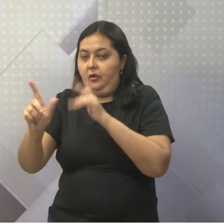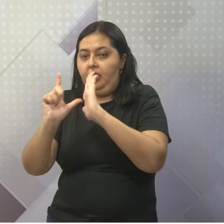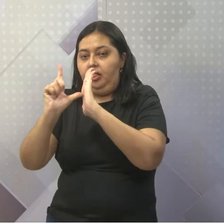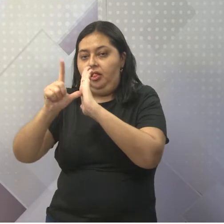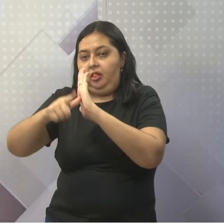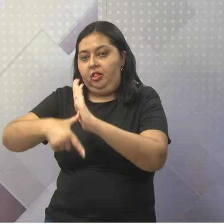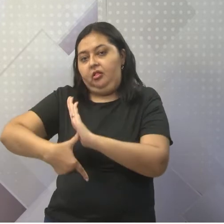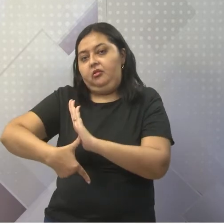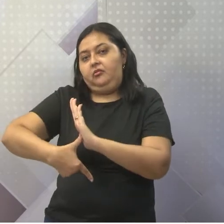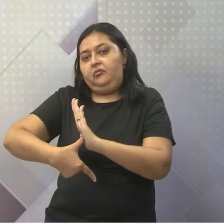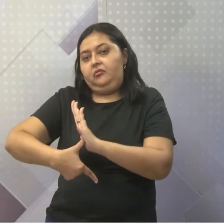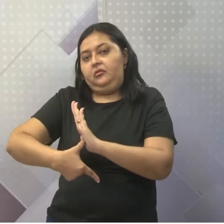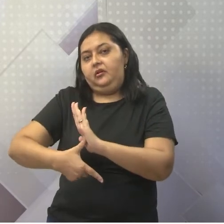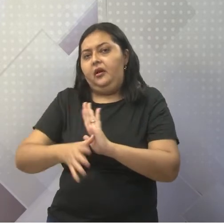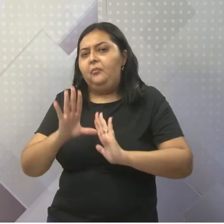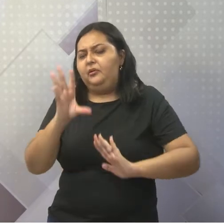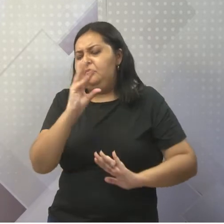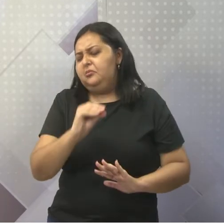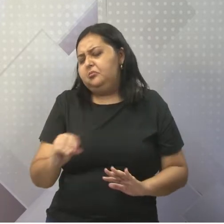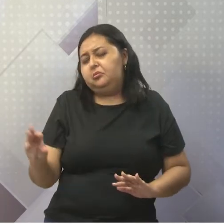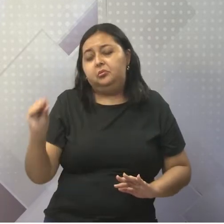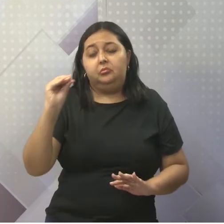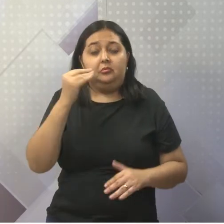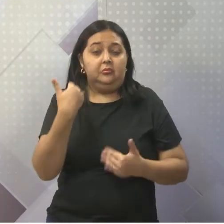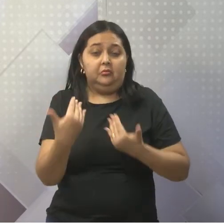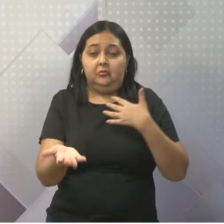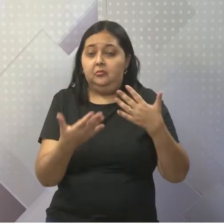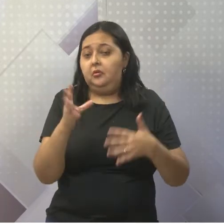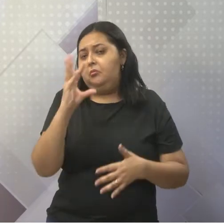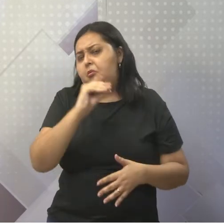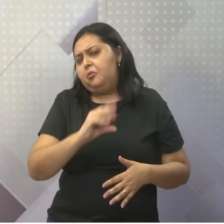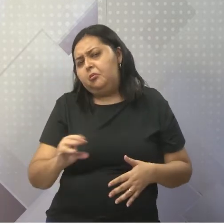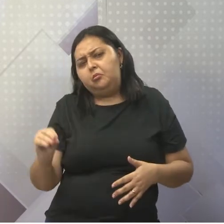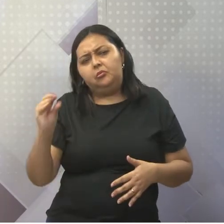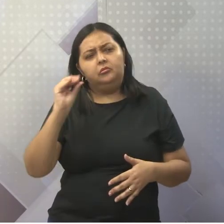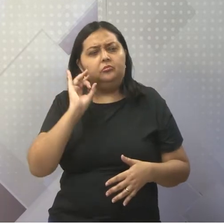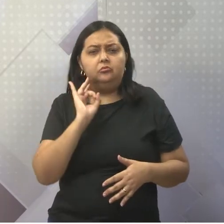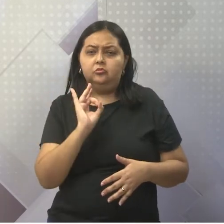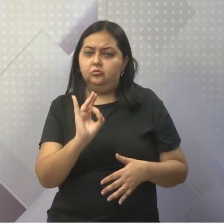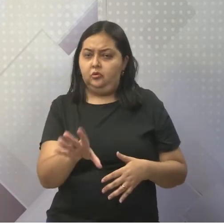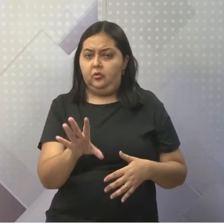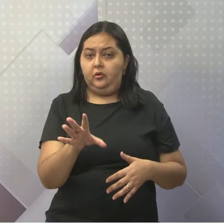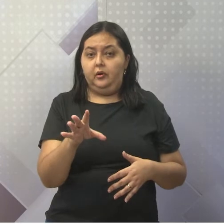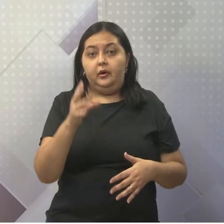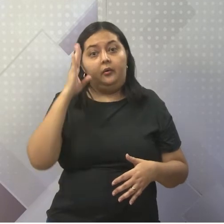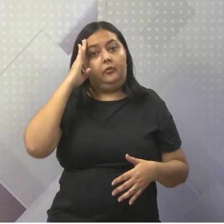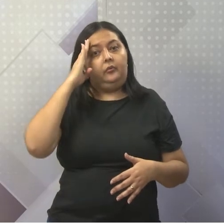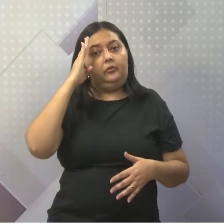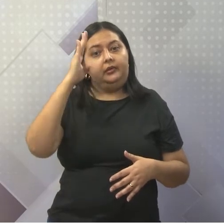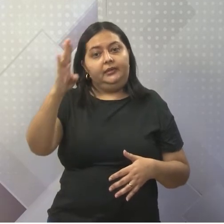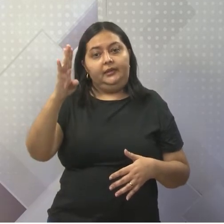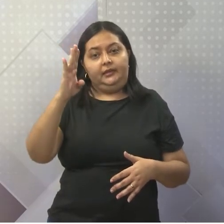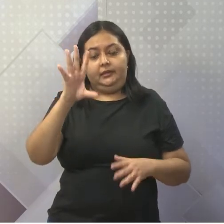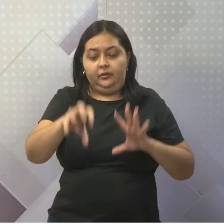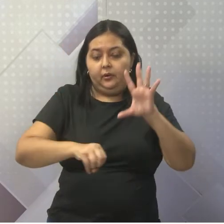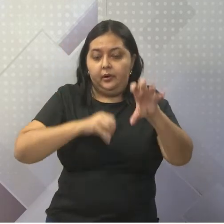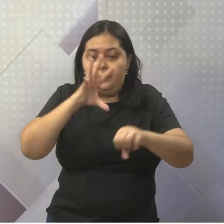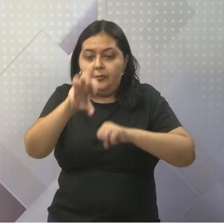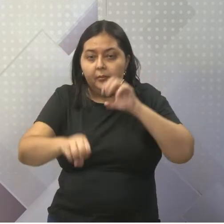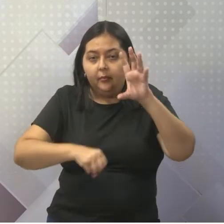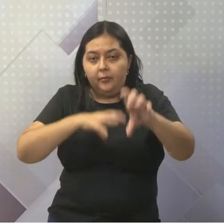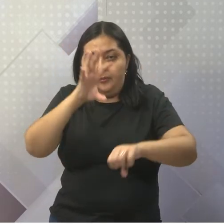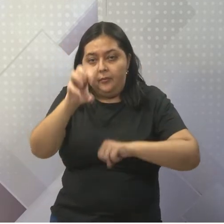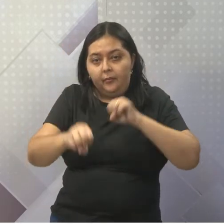vemos como balela, como uma forma de querer subjugar e extrair e explorar os recursos naturais, a riqueza